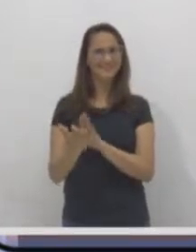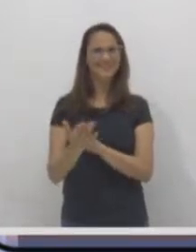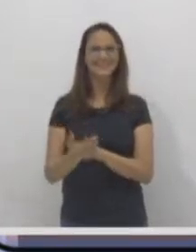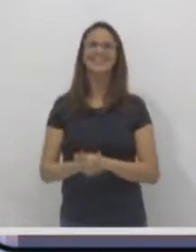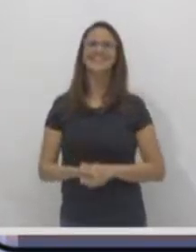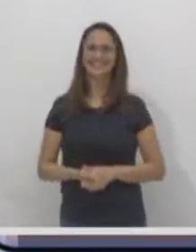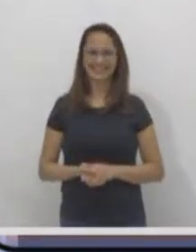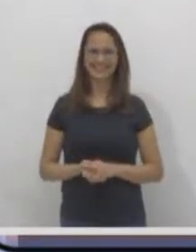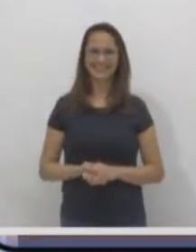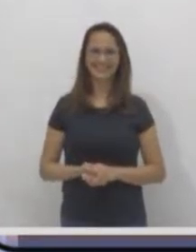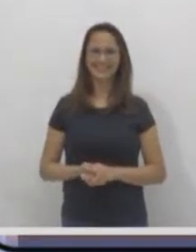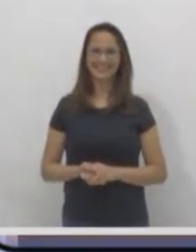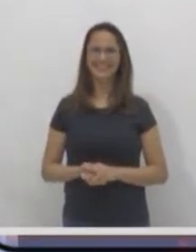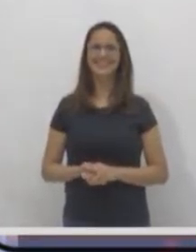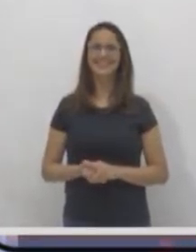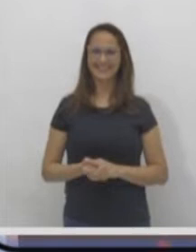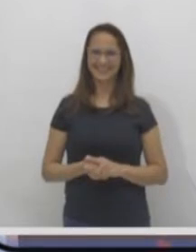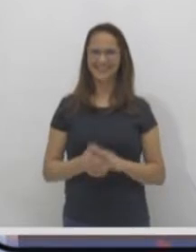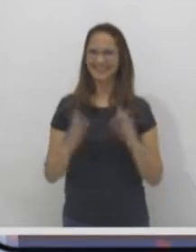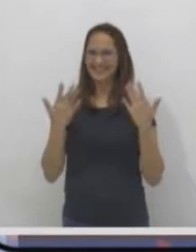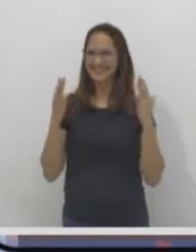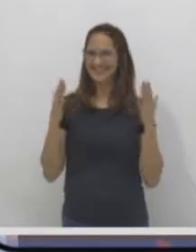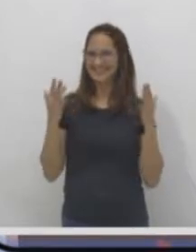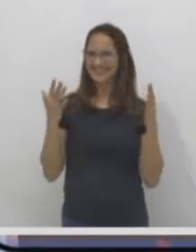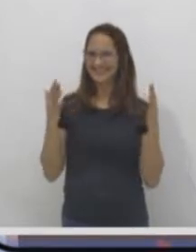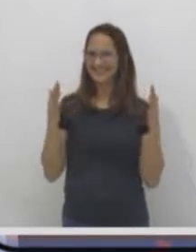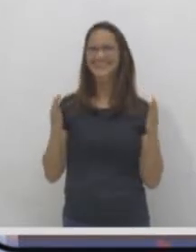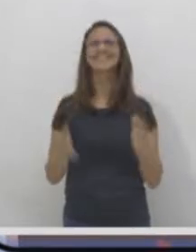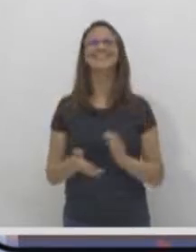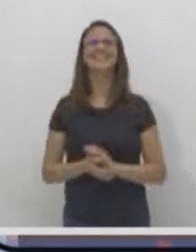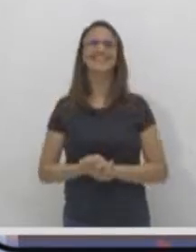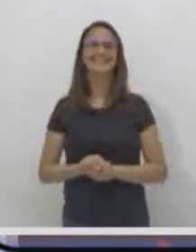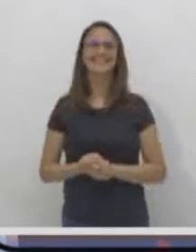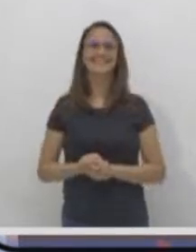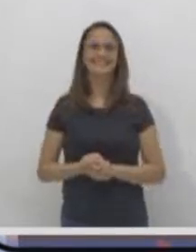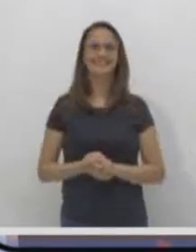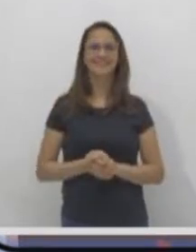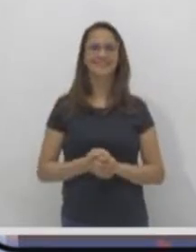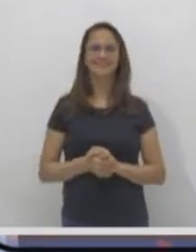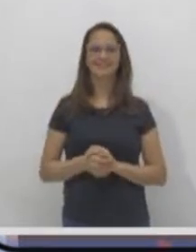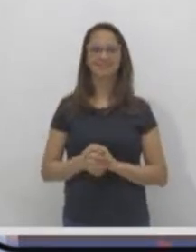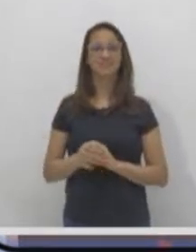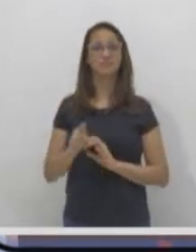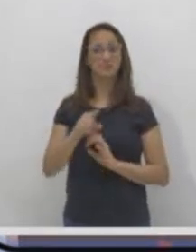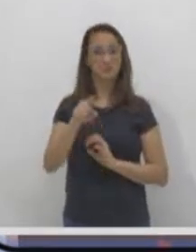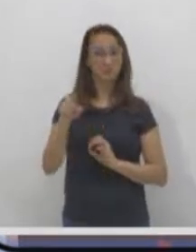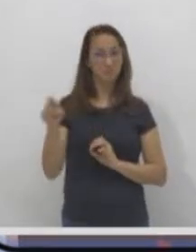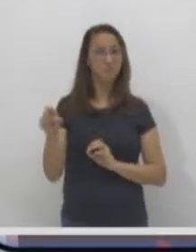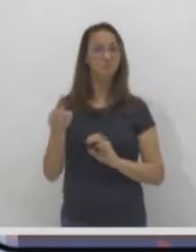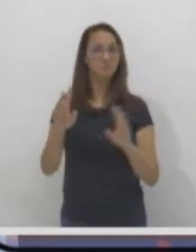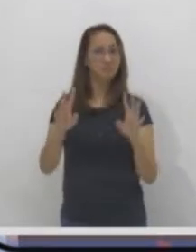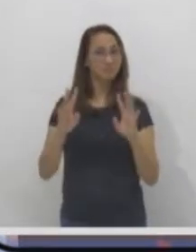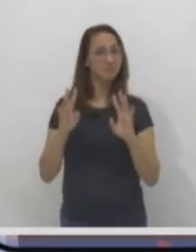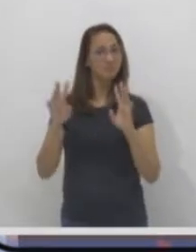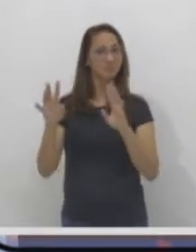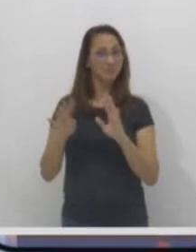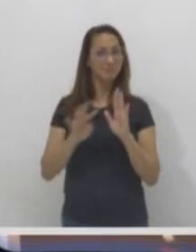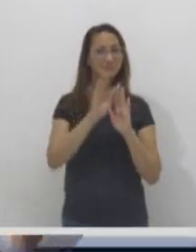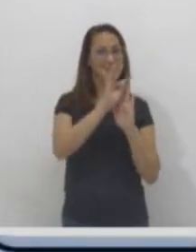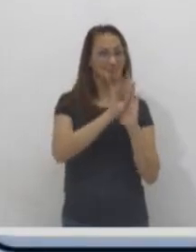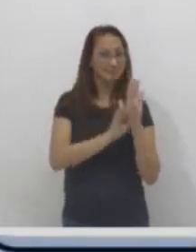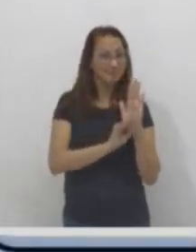Adriele. Realmente, quem mora na casa de lata é a barata. Vocês realmente estão antenados no nosso texto, certo?